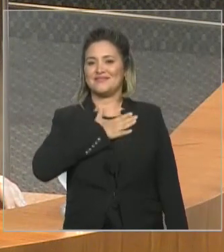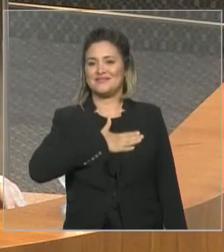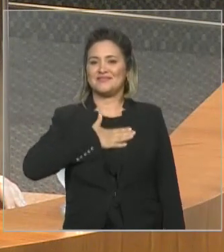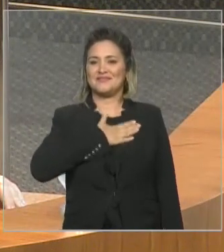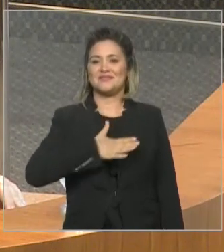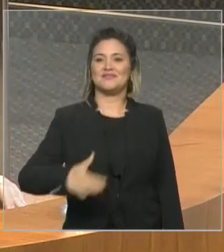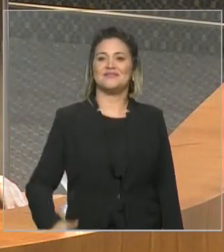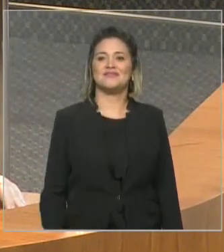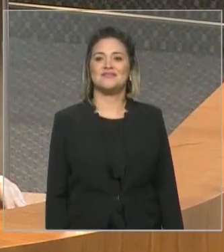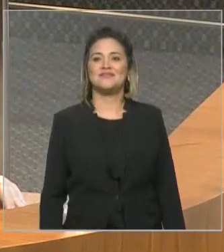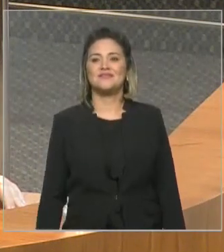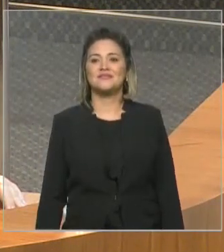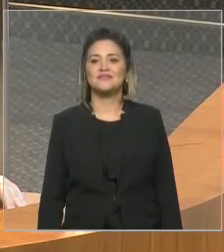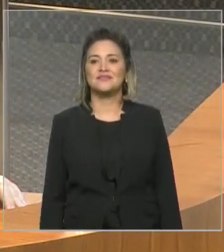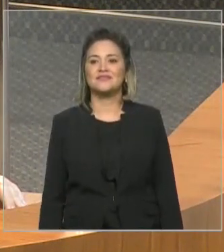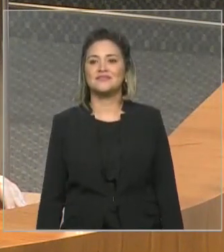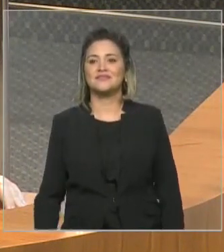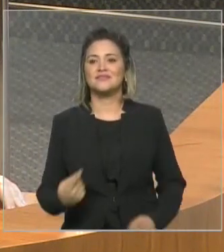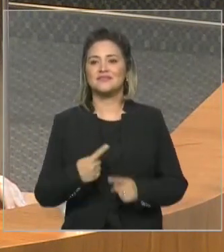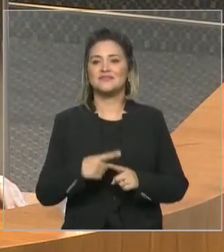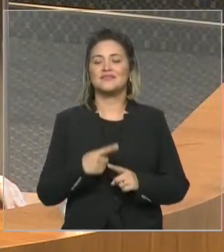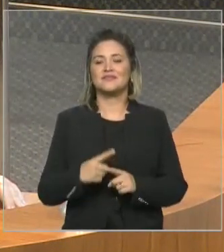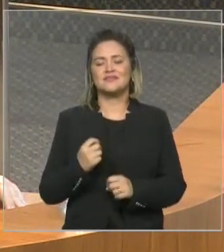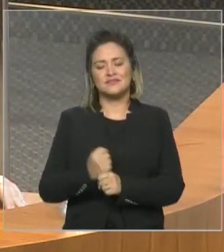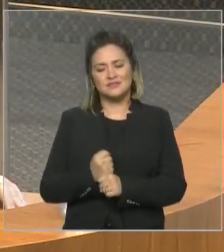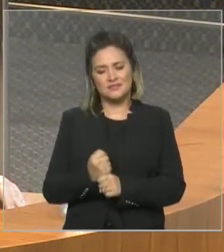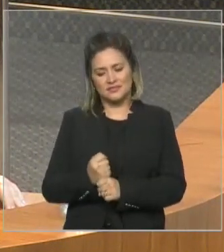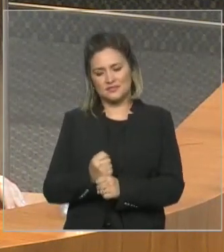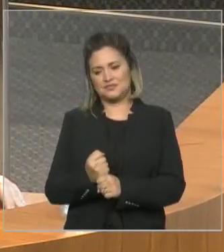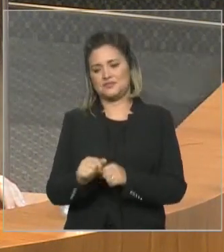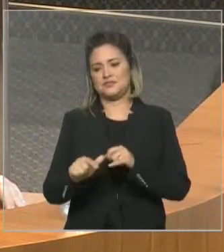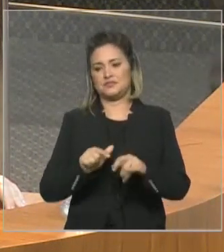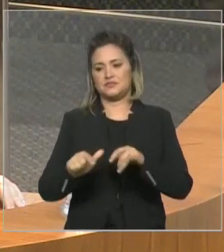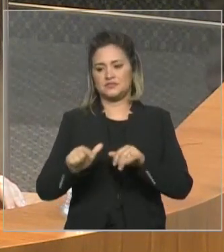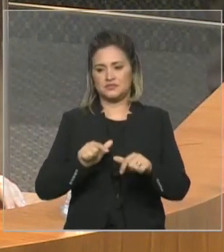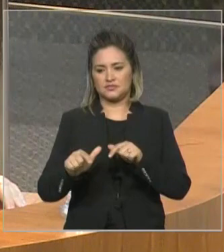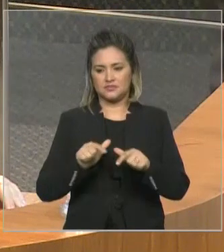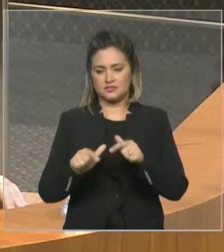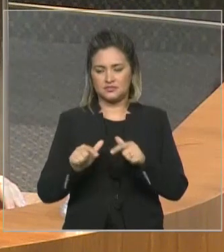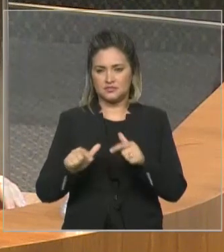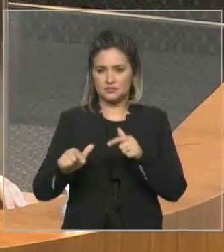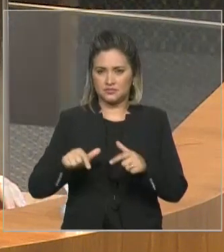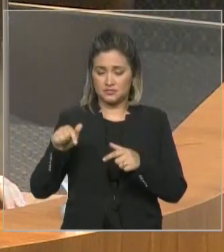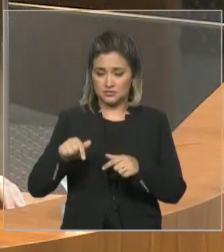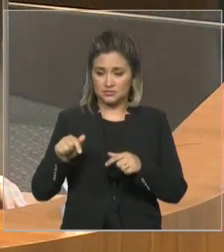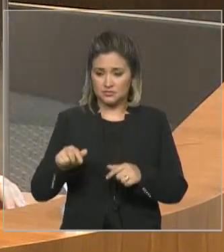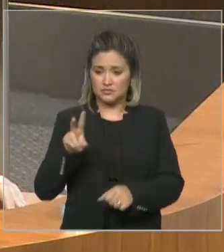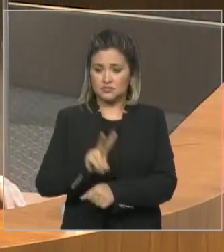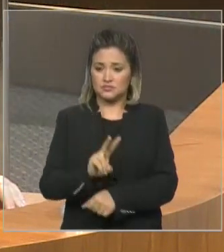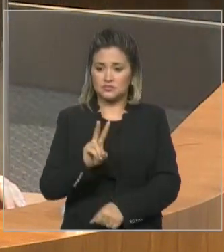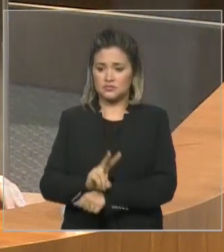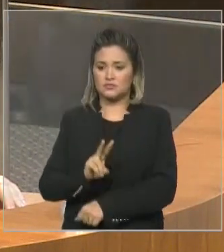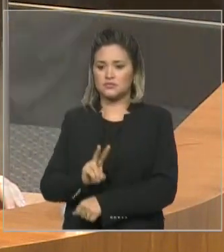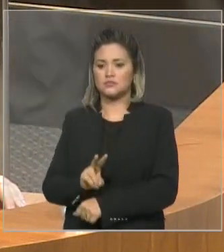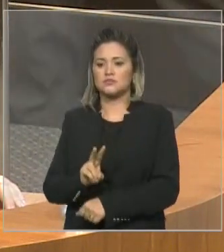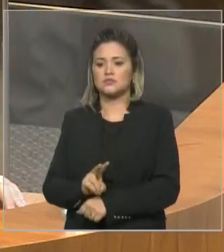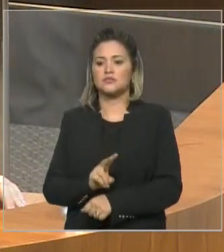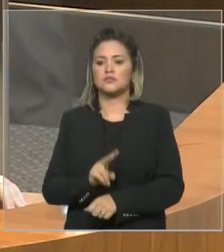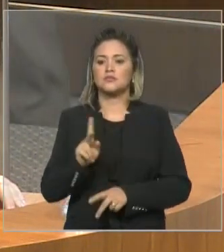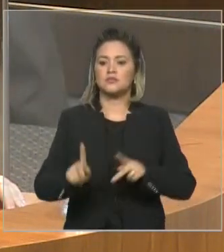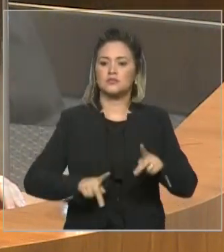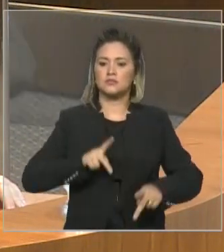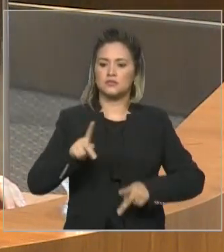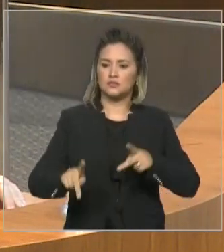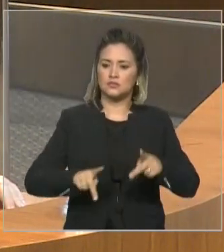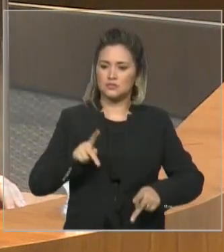Por tantos e tantos anos de trabalhos prestados aqui à nossa população, sempre defendendo os melhores interesses